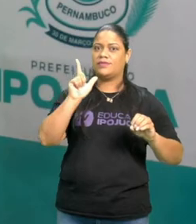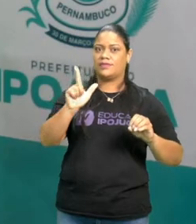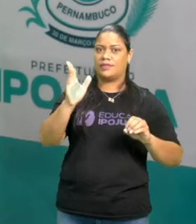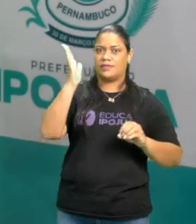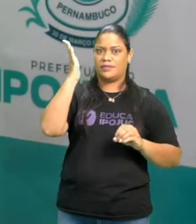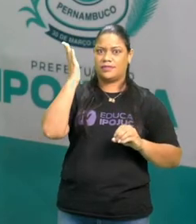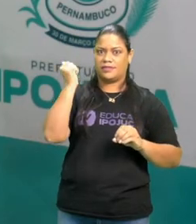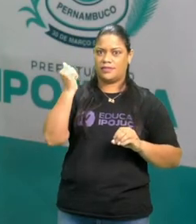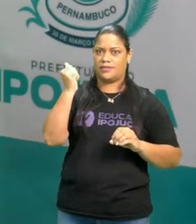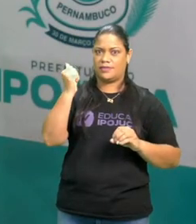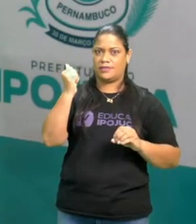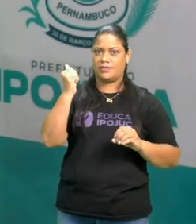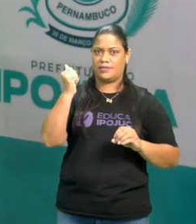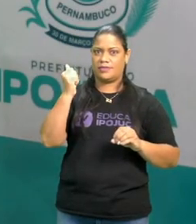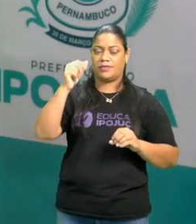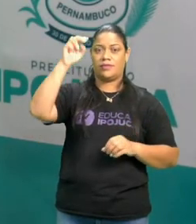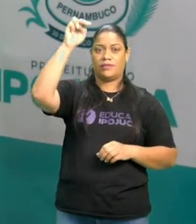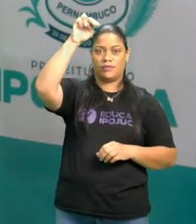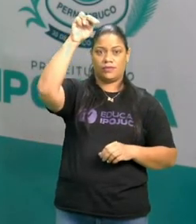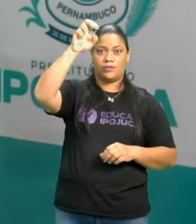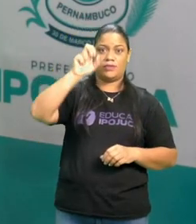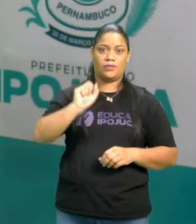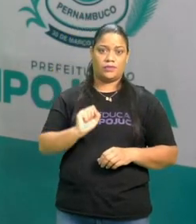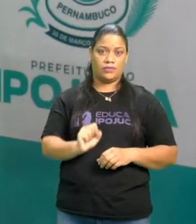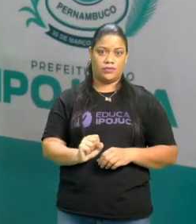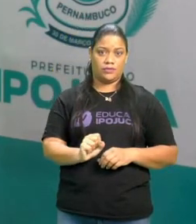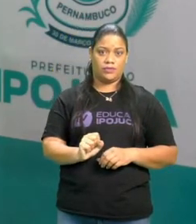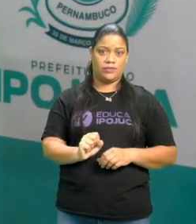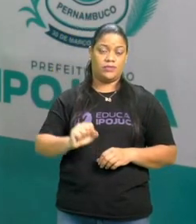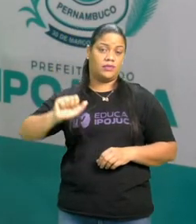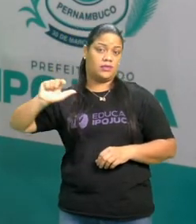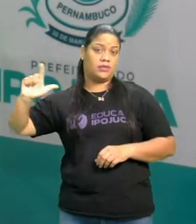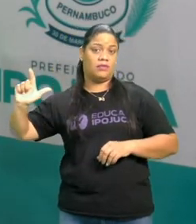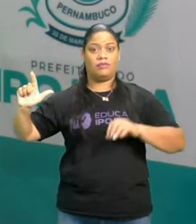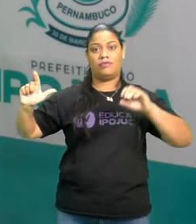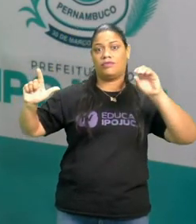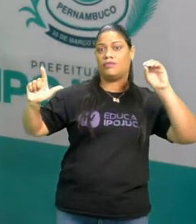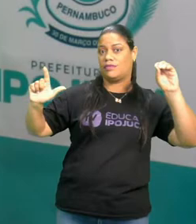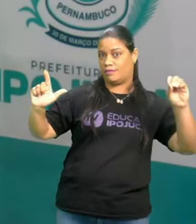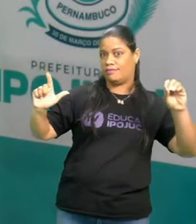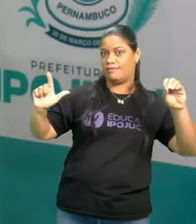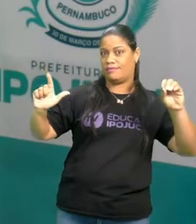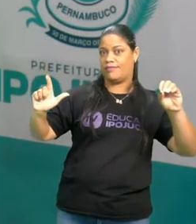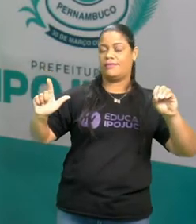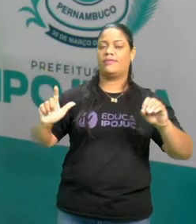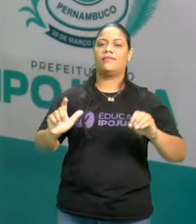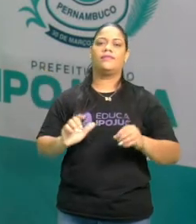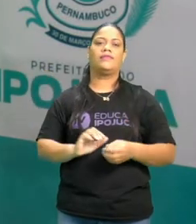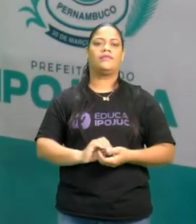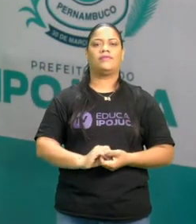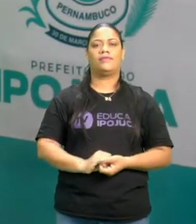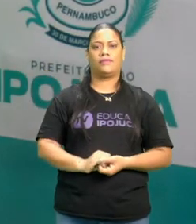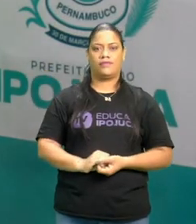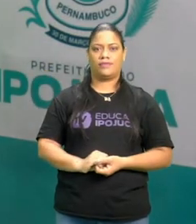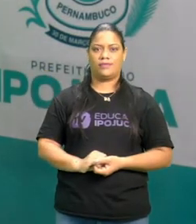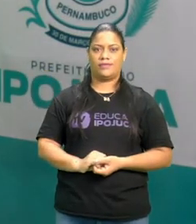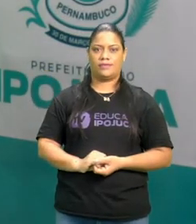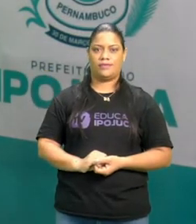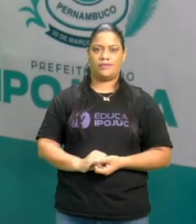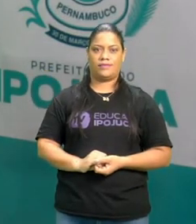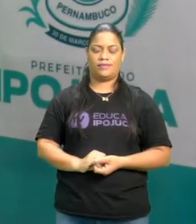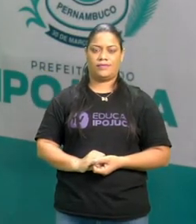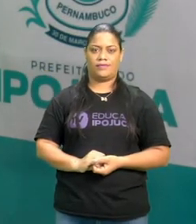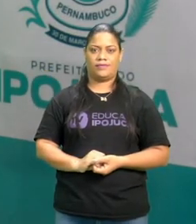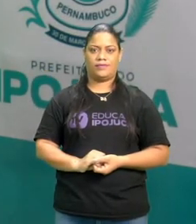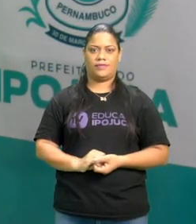direcionar para o norte e para o sul, ou para o leste, que é para onde o nosso sol nasce, e para o oeste, para